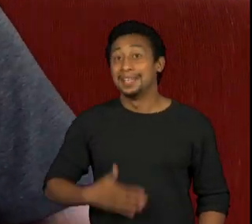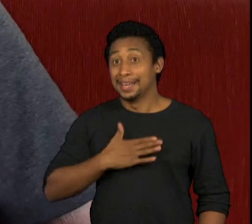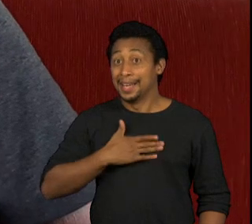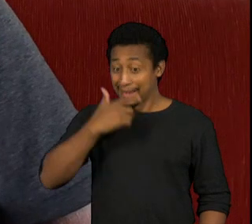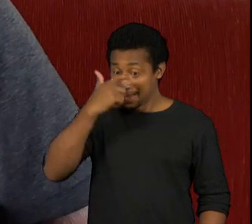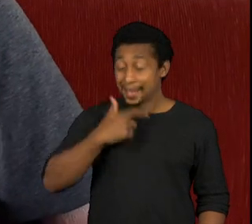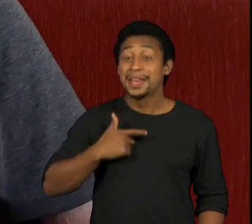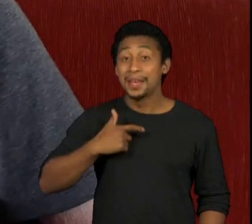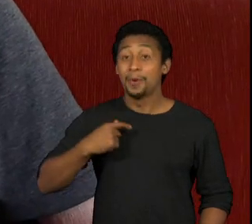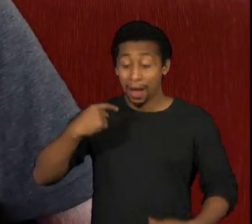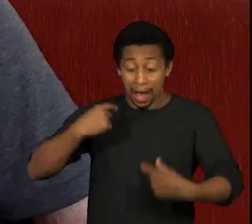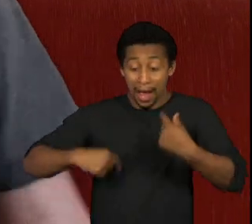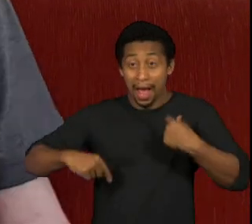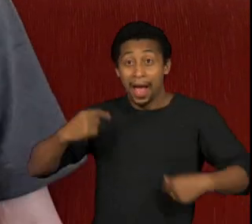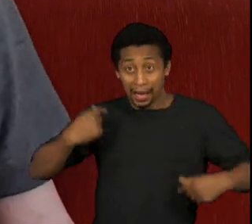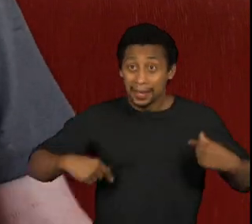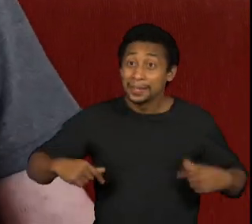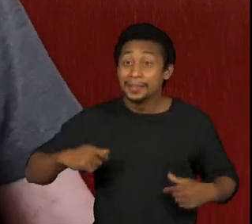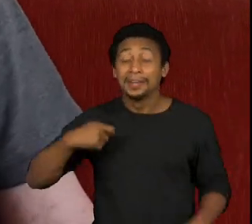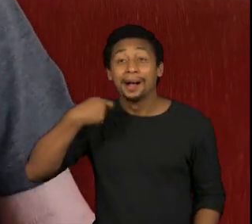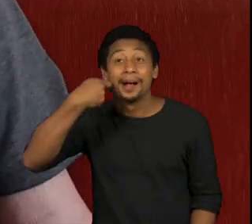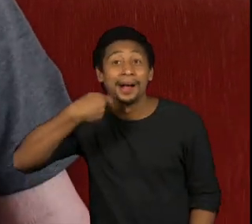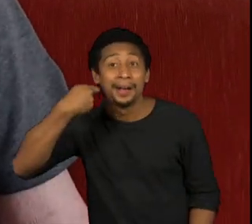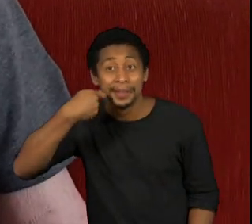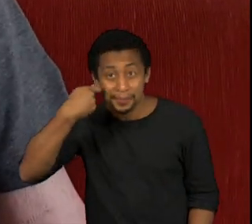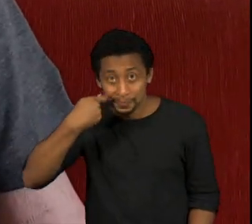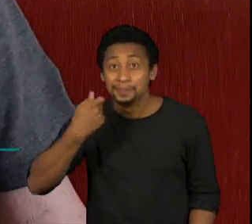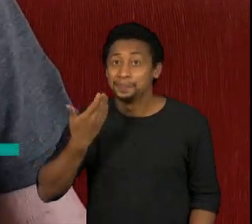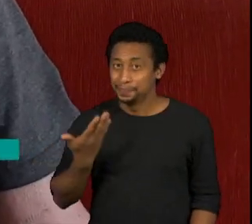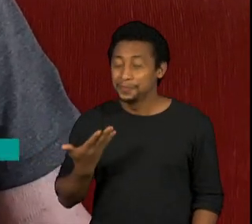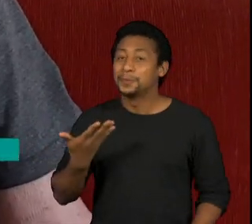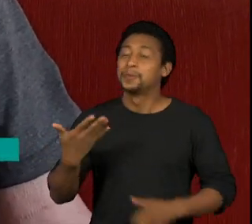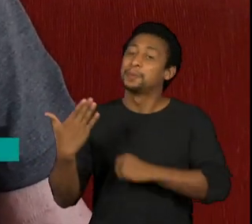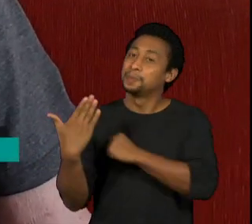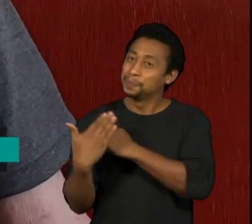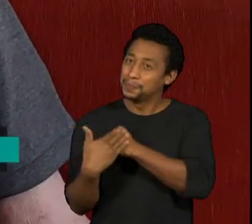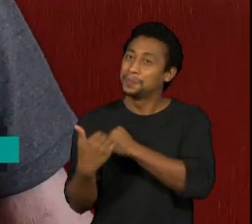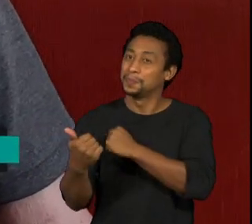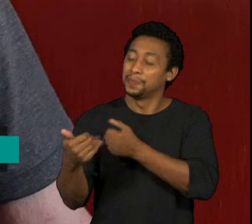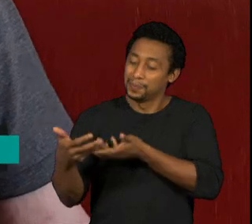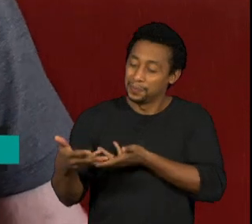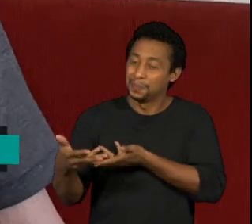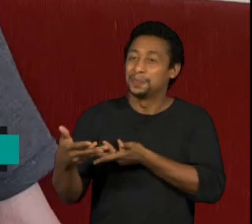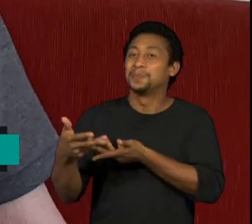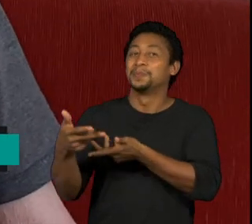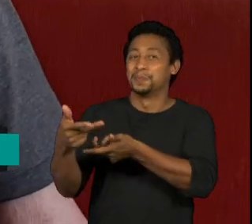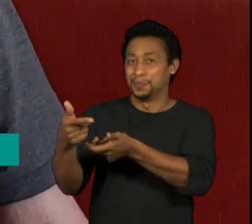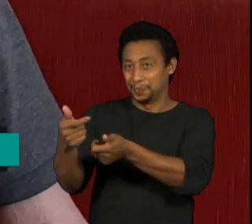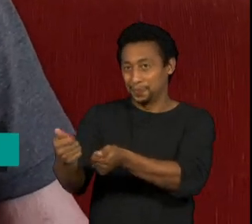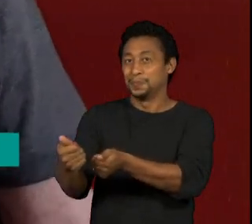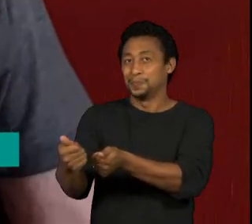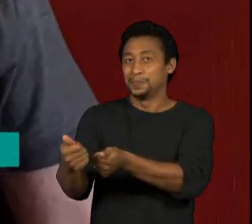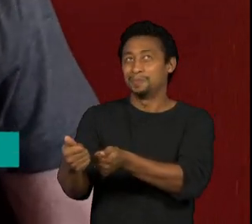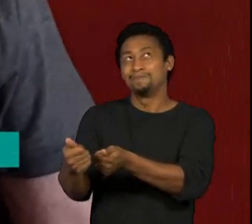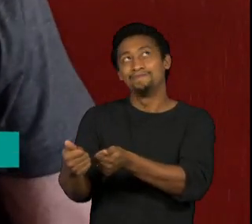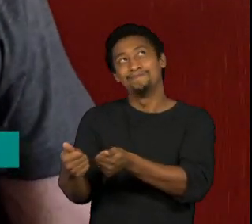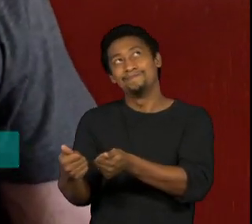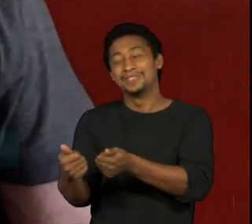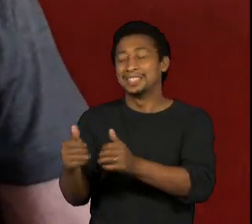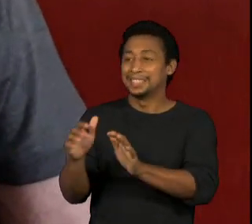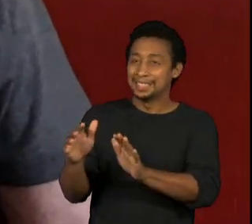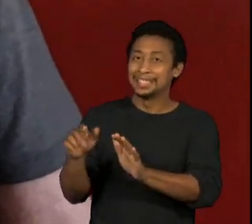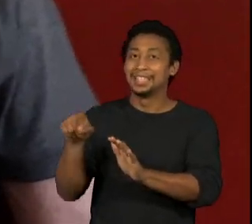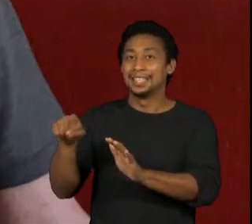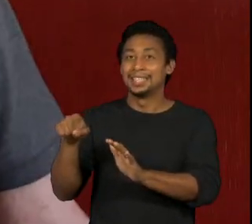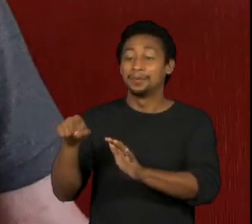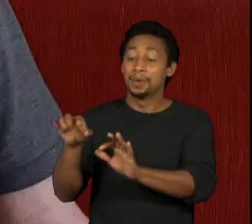e eu fui chamado para ser, conduzir, não era nem diretor, conduzir